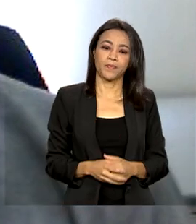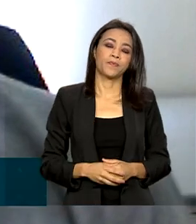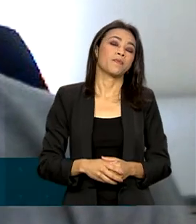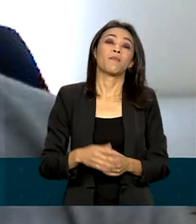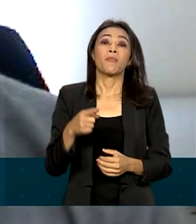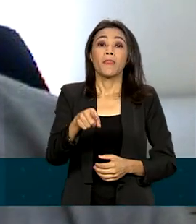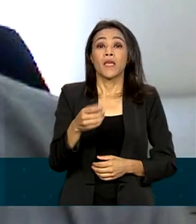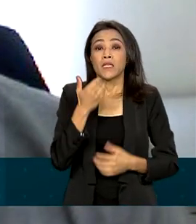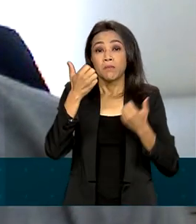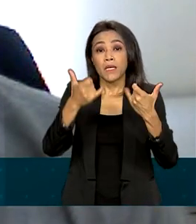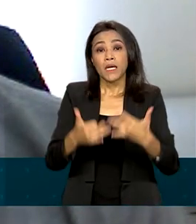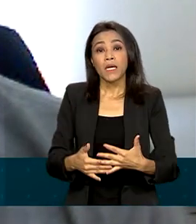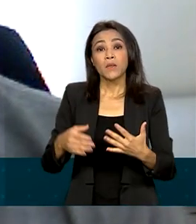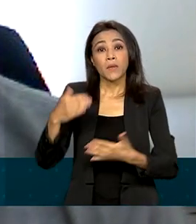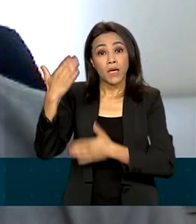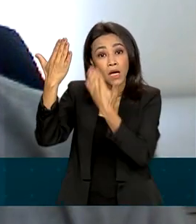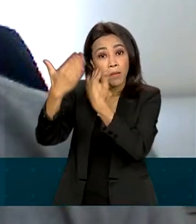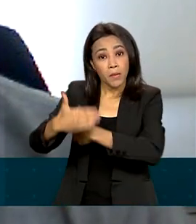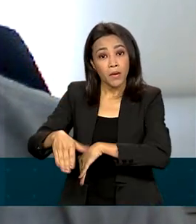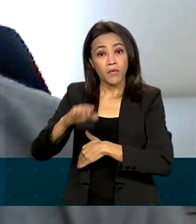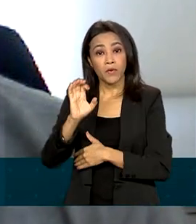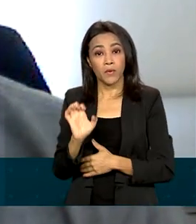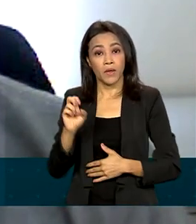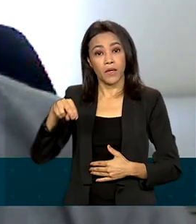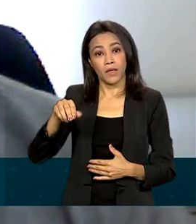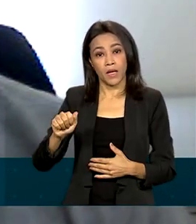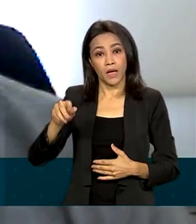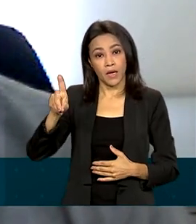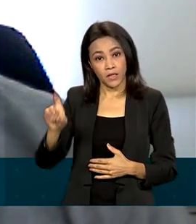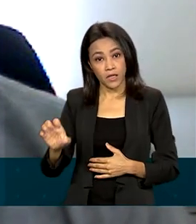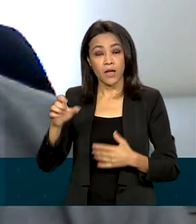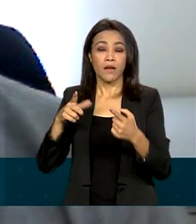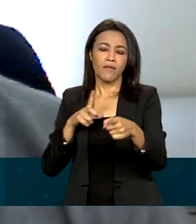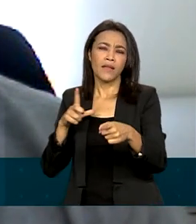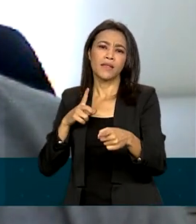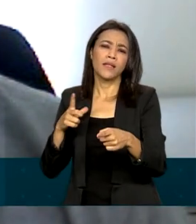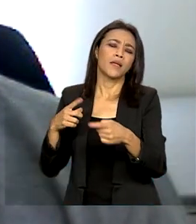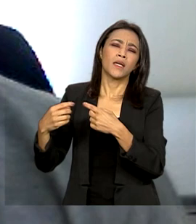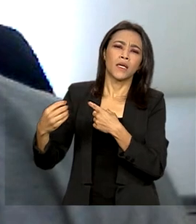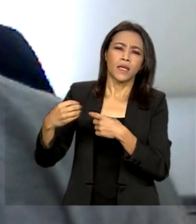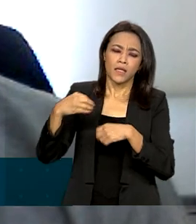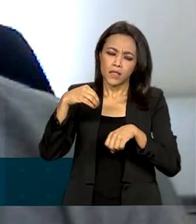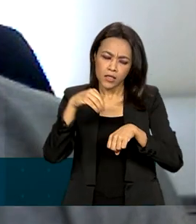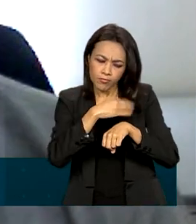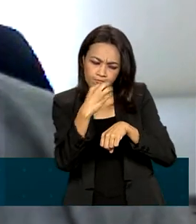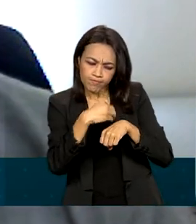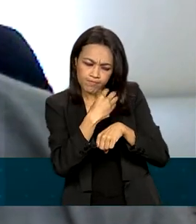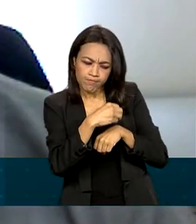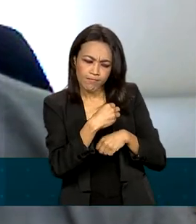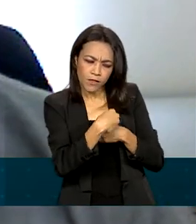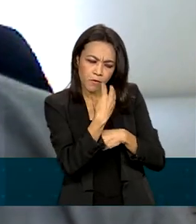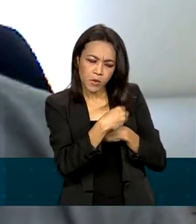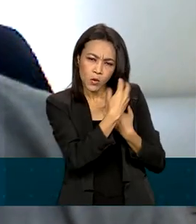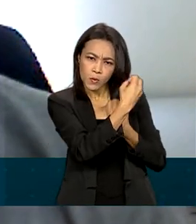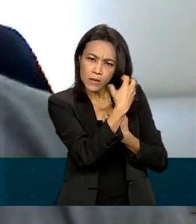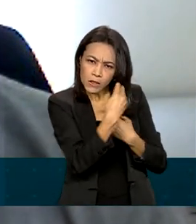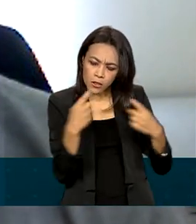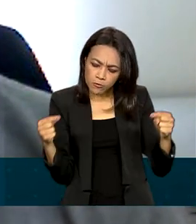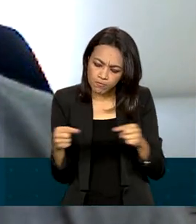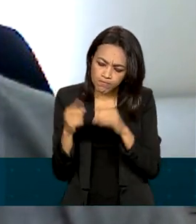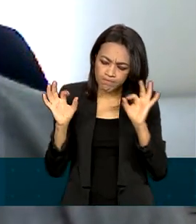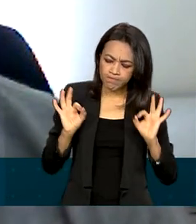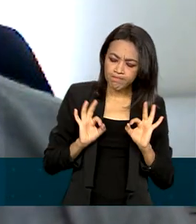oportunidade para que todo o processo formativo que eu tive aqui dentro da instituição seja validado. E também é uma